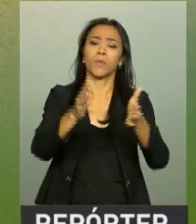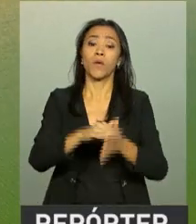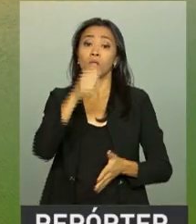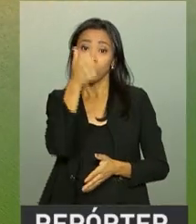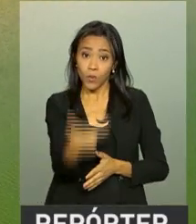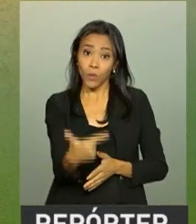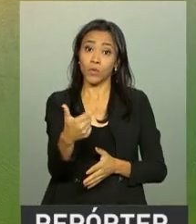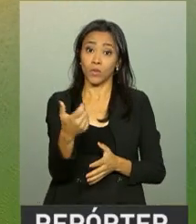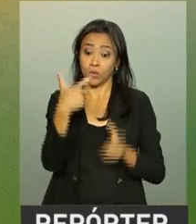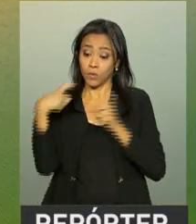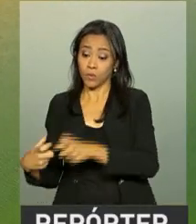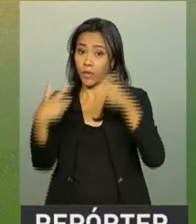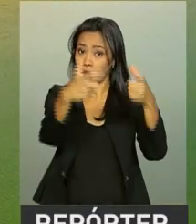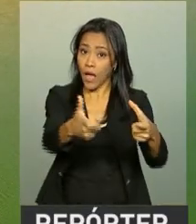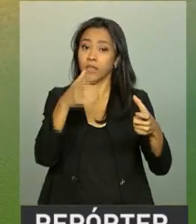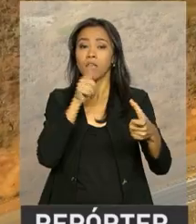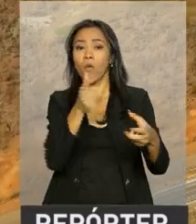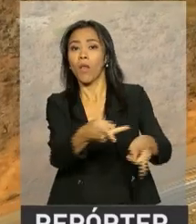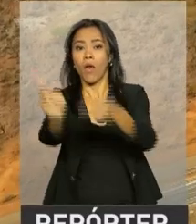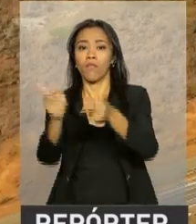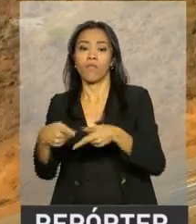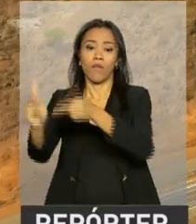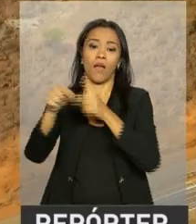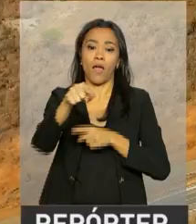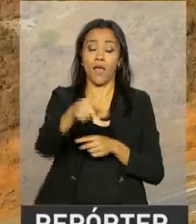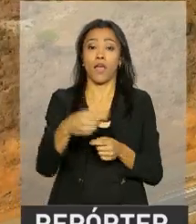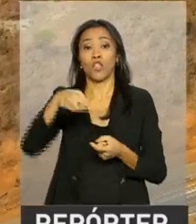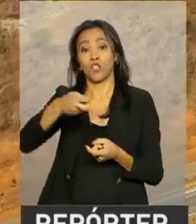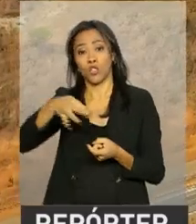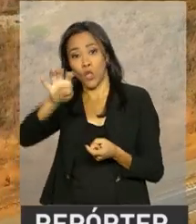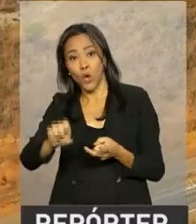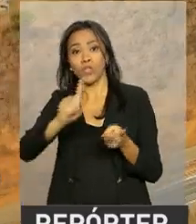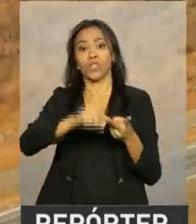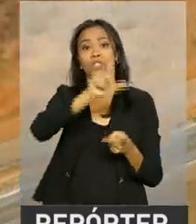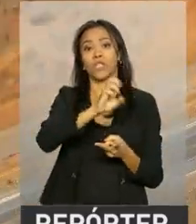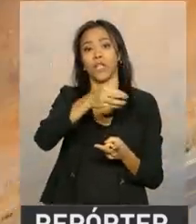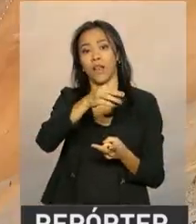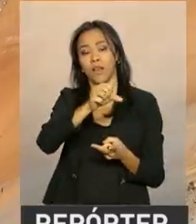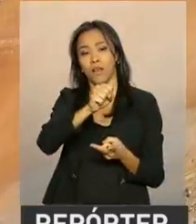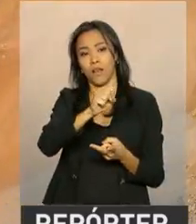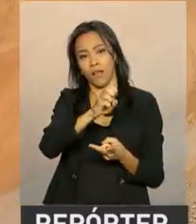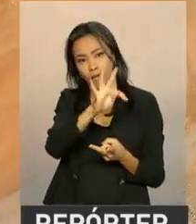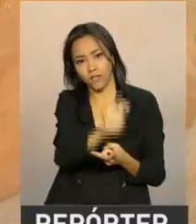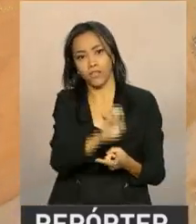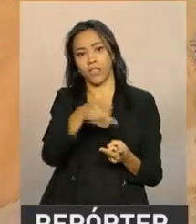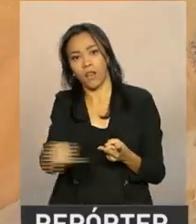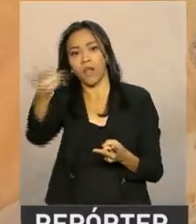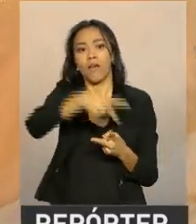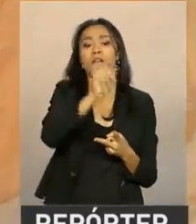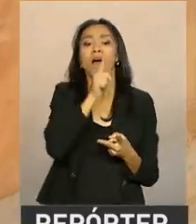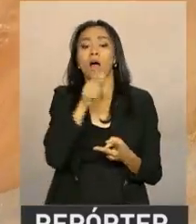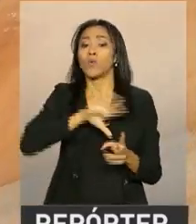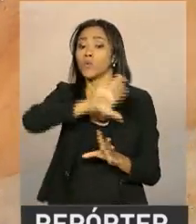pontos de captação no Rio São Francisco, em Pernambuco, partem os eixos norte e leste. O sistema, que envolve ao todo